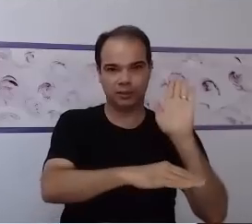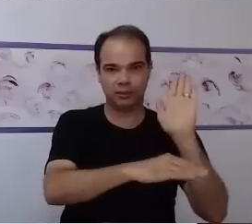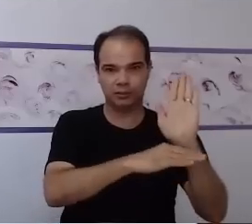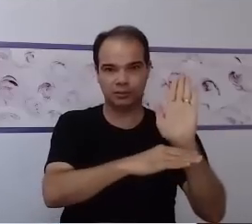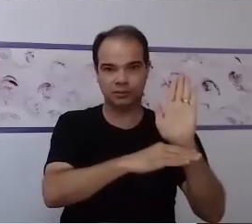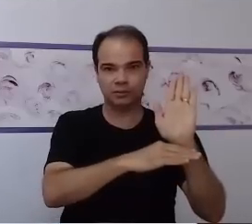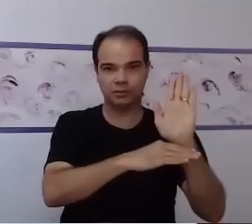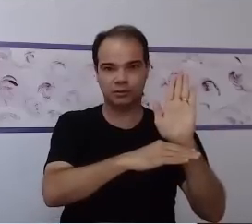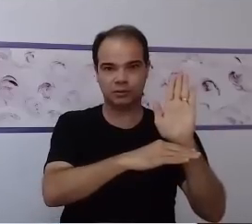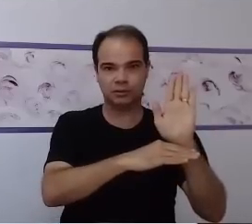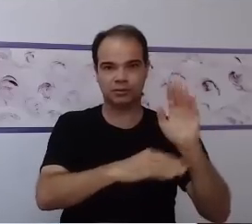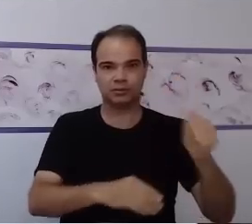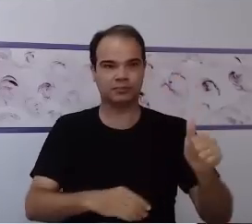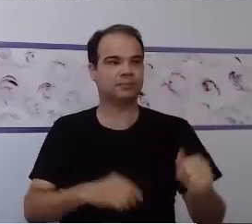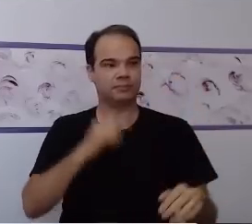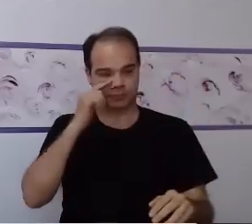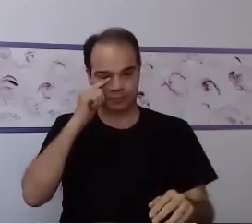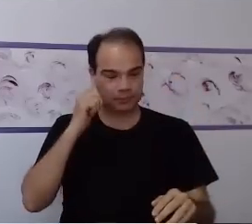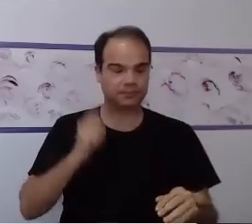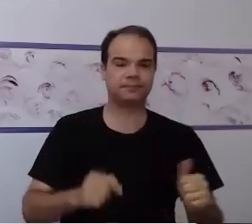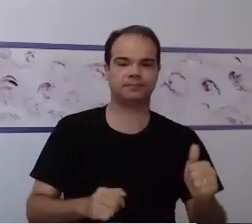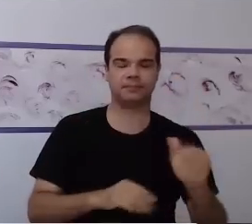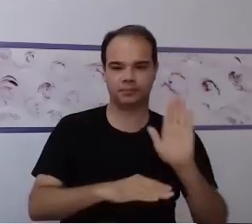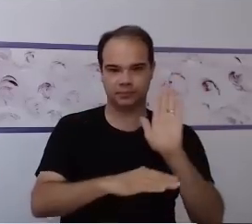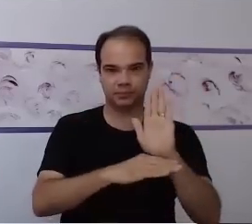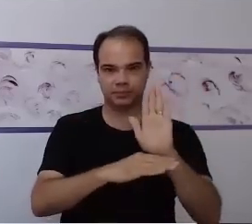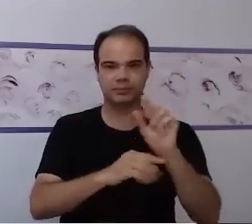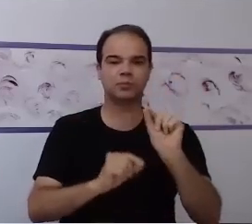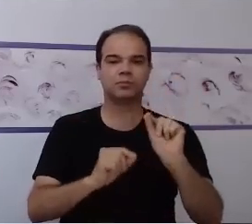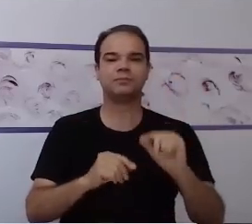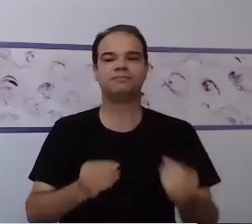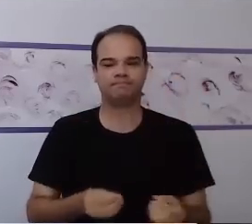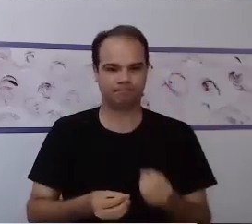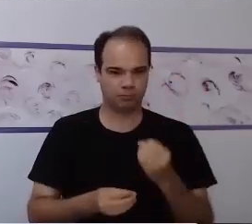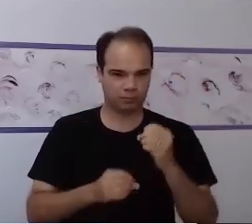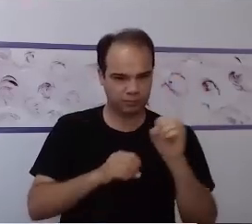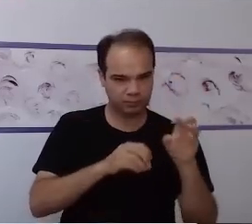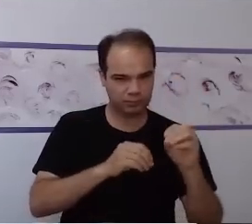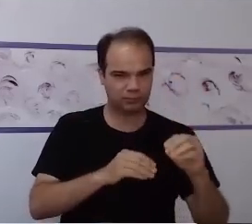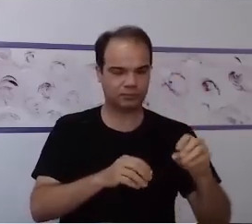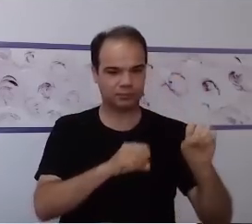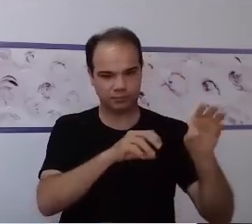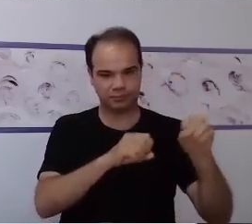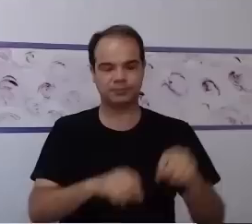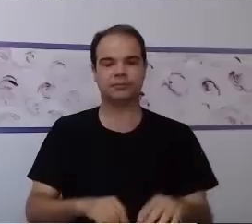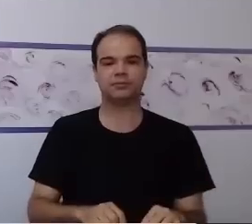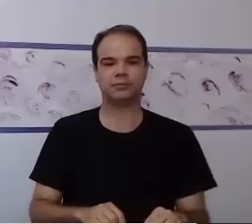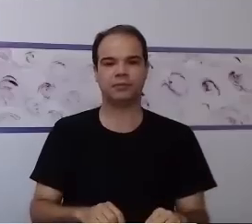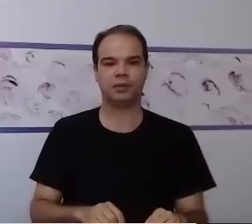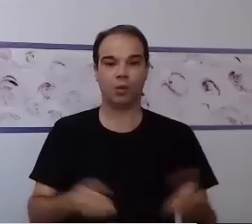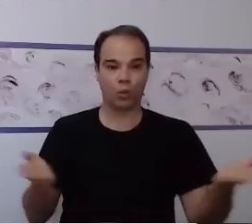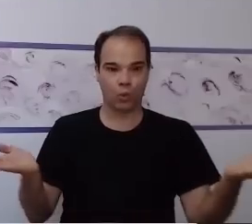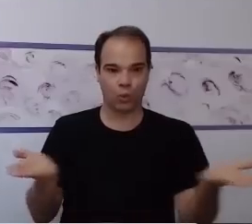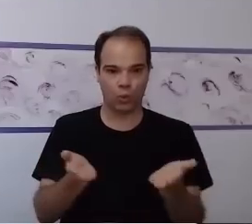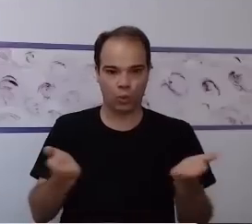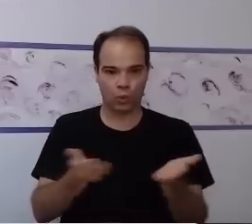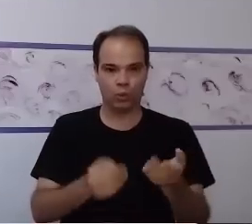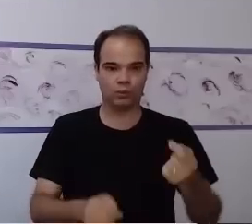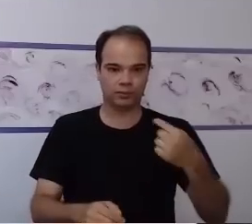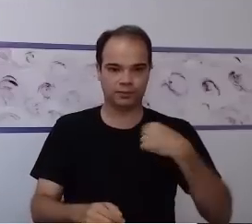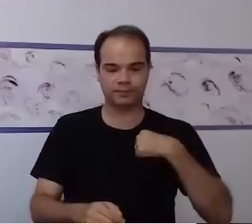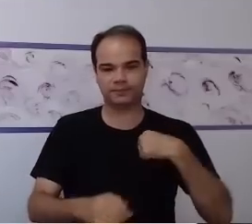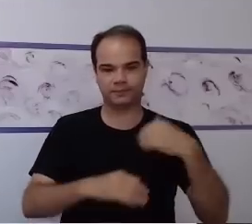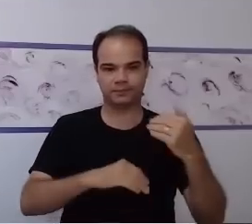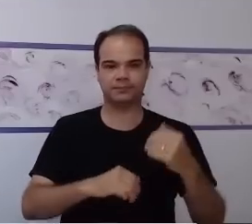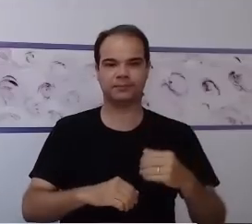adequação das atividades disponibilizadas aos alunos. Legal! E também contamos hoje com a presença do nosso intérprete de